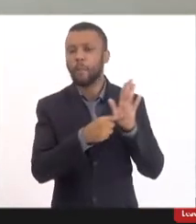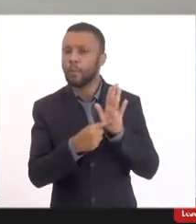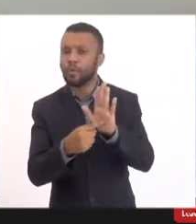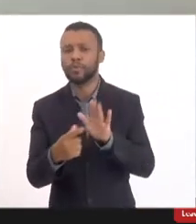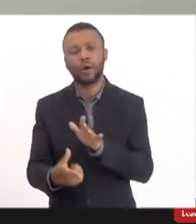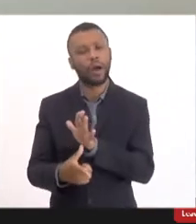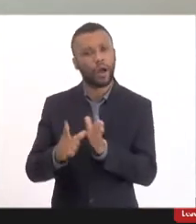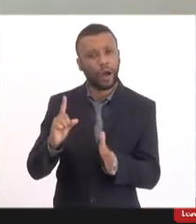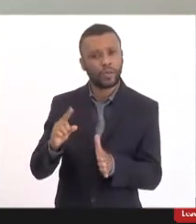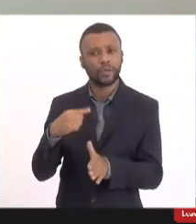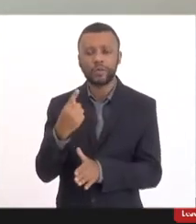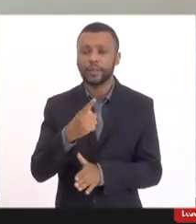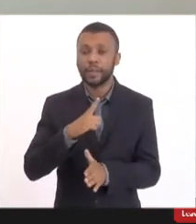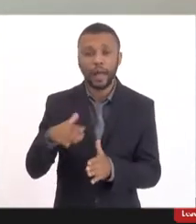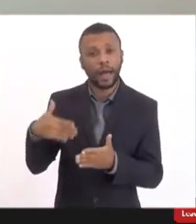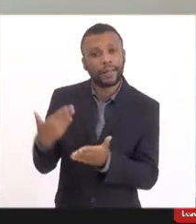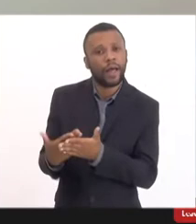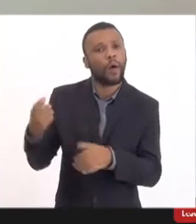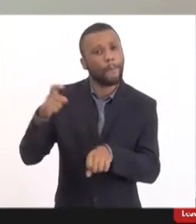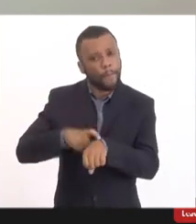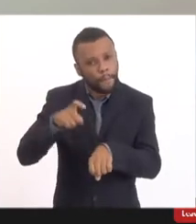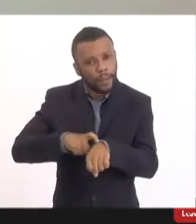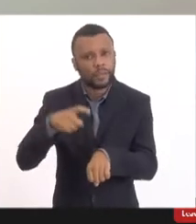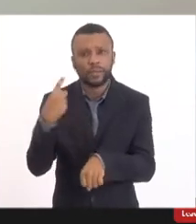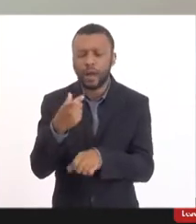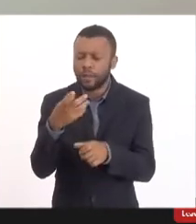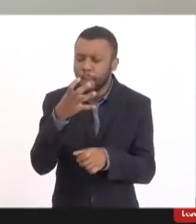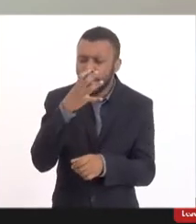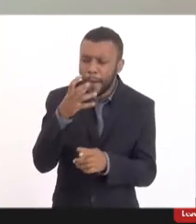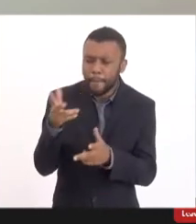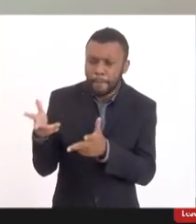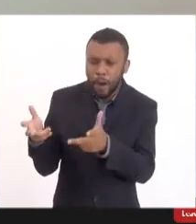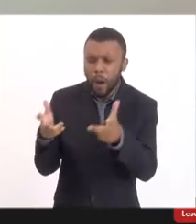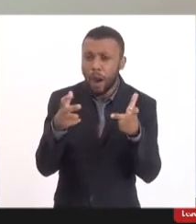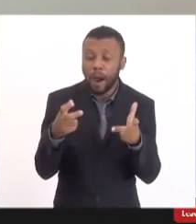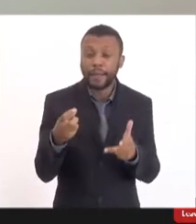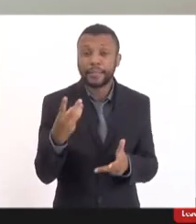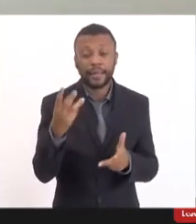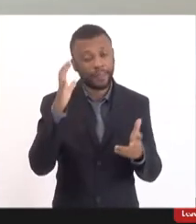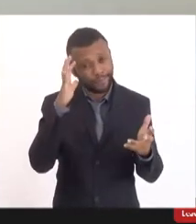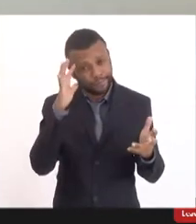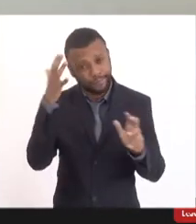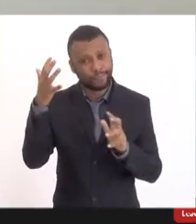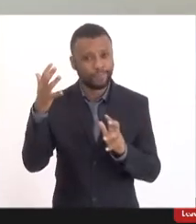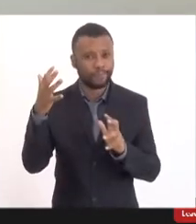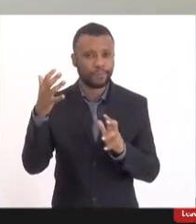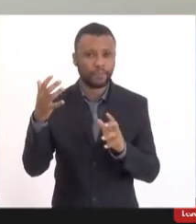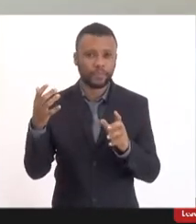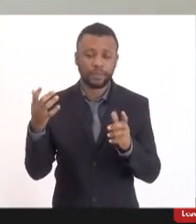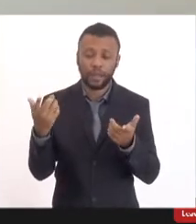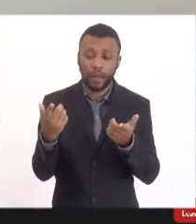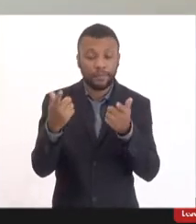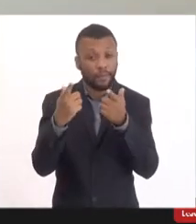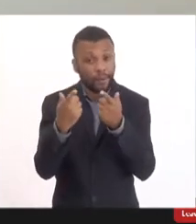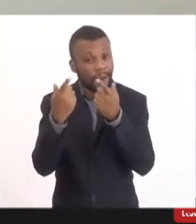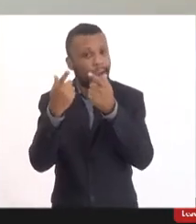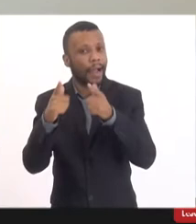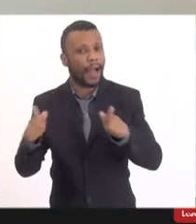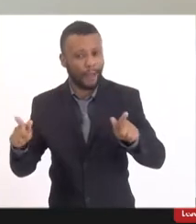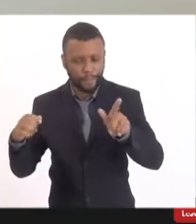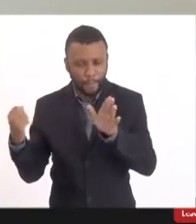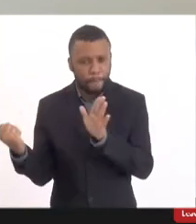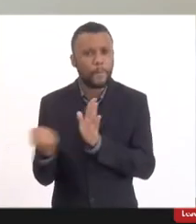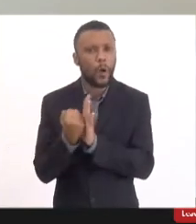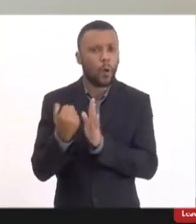até o momento, nós observamos cerca de seis eventos adversos que são categorizados como graves, que são